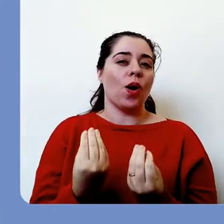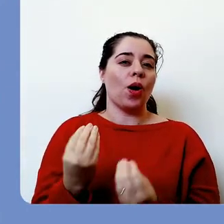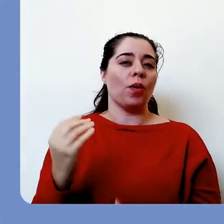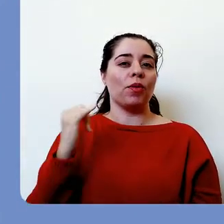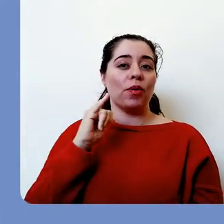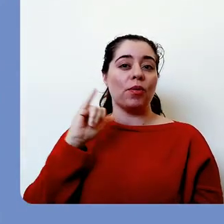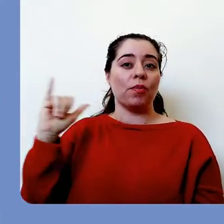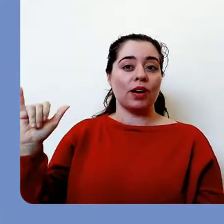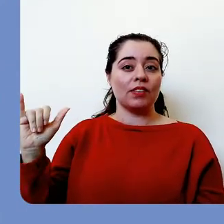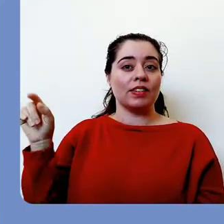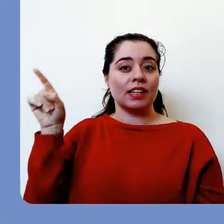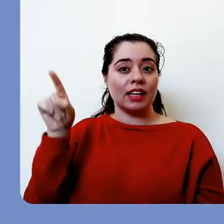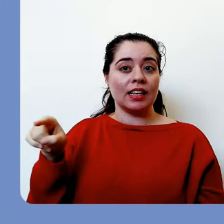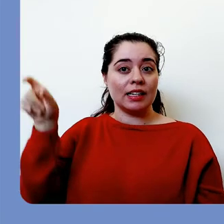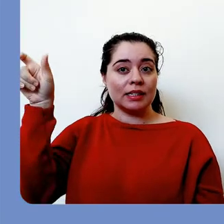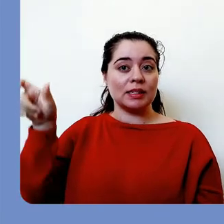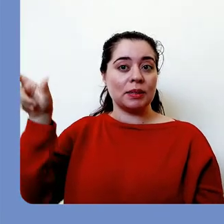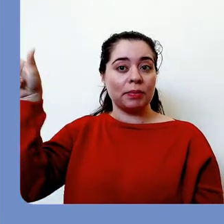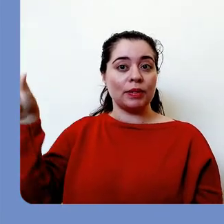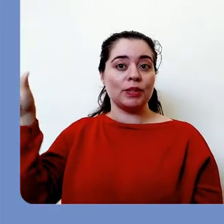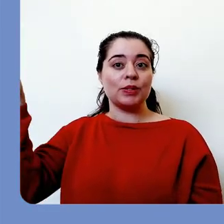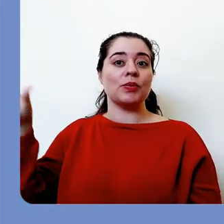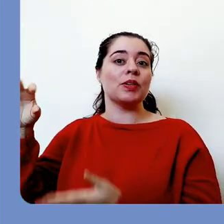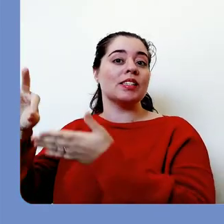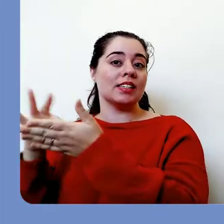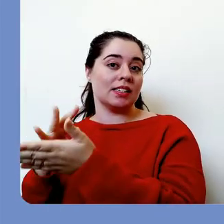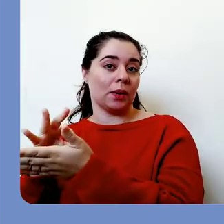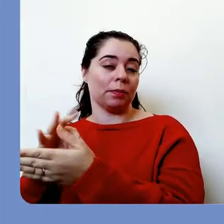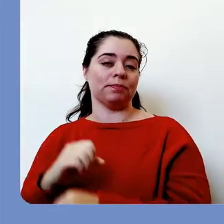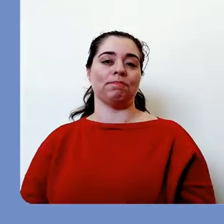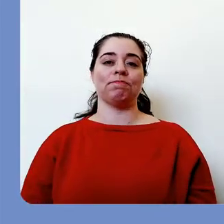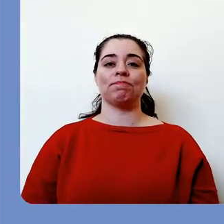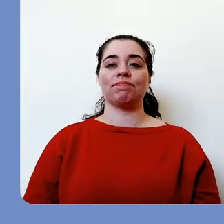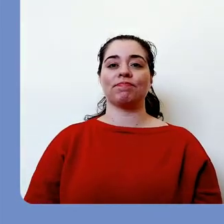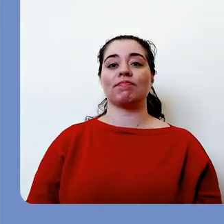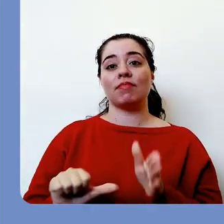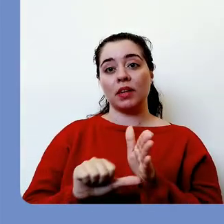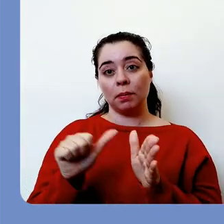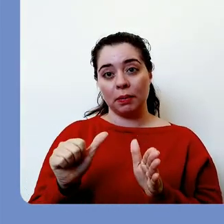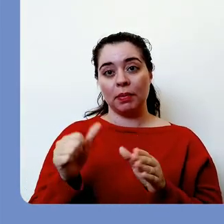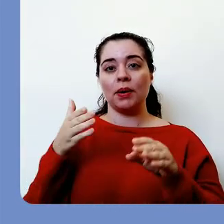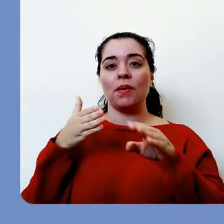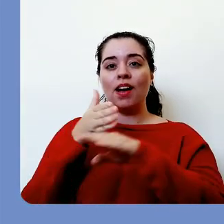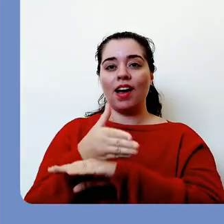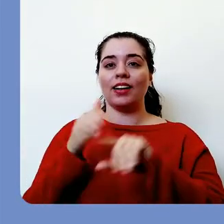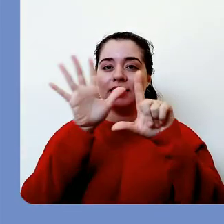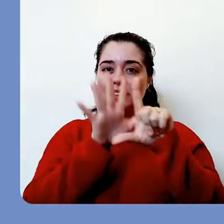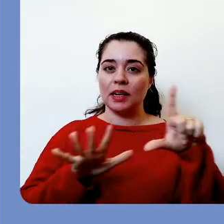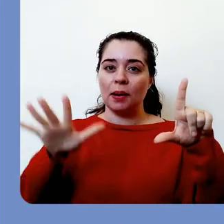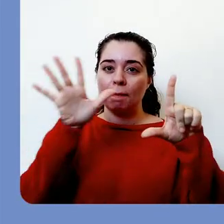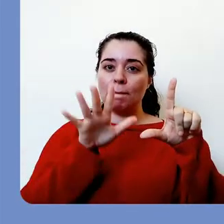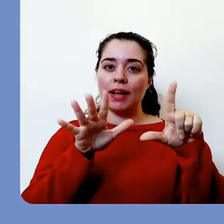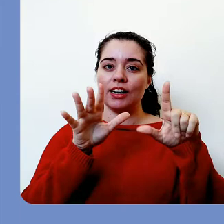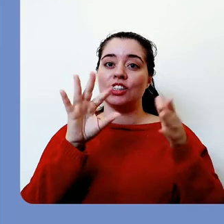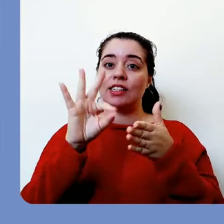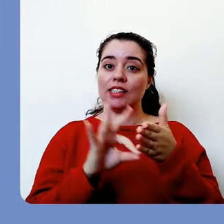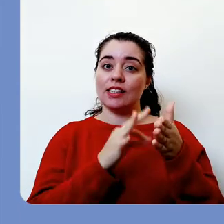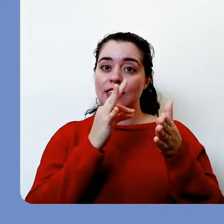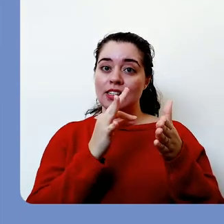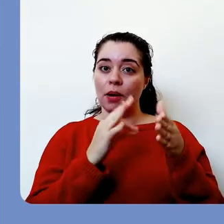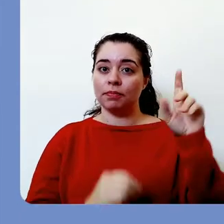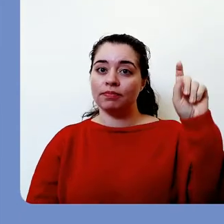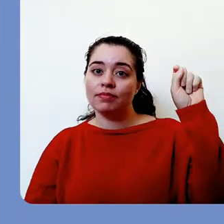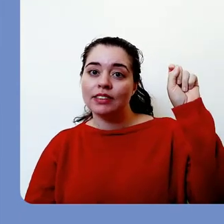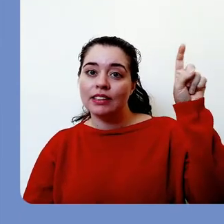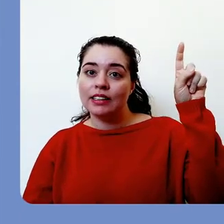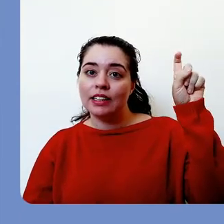enviar as notificações de inscrição para os seus convidados. Primeiro, entre na página da Inscrições